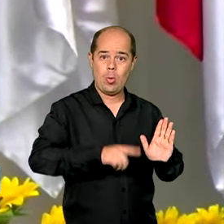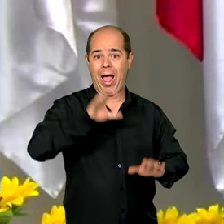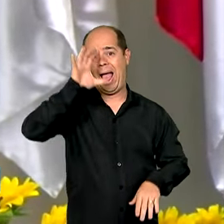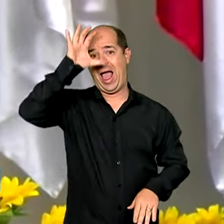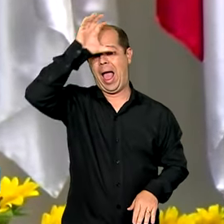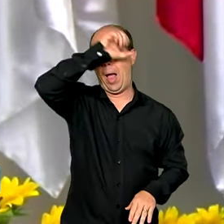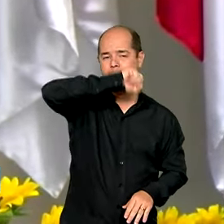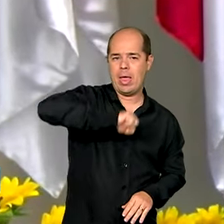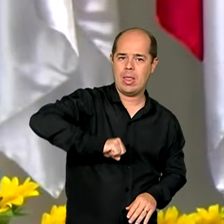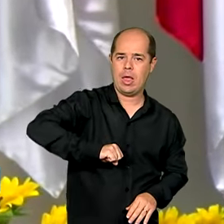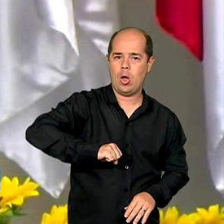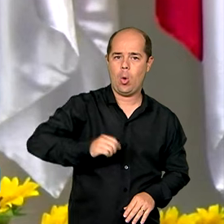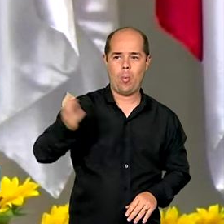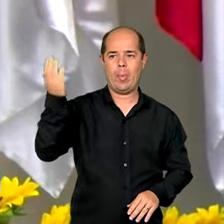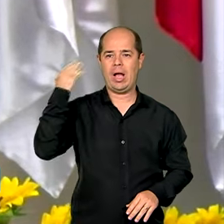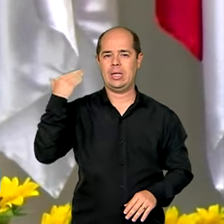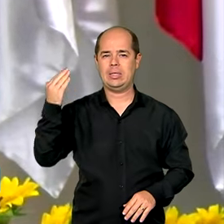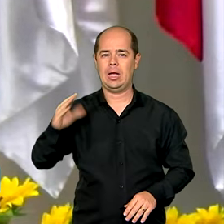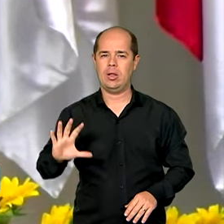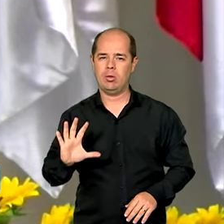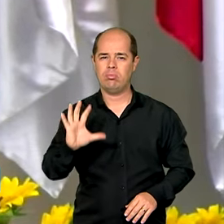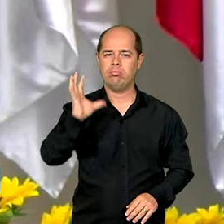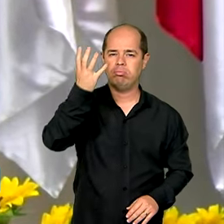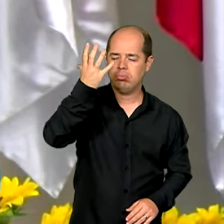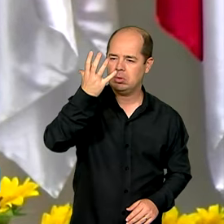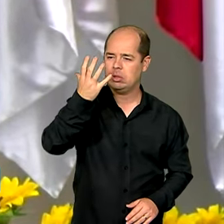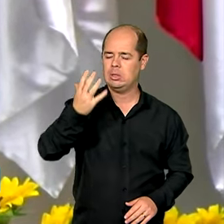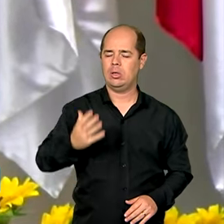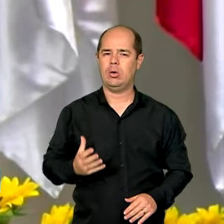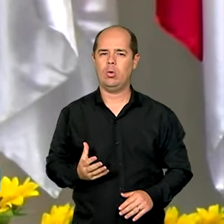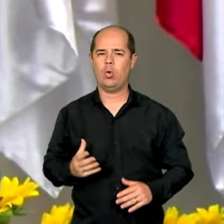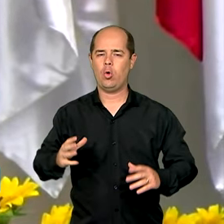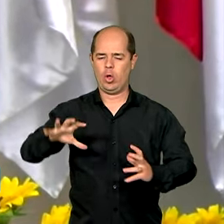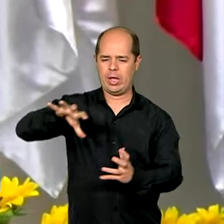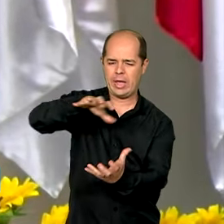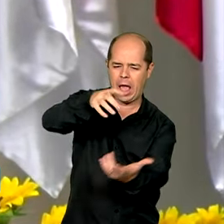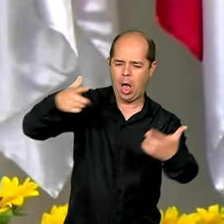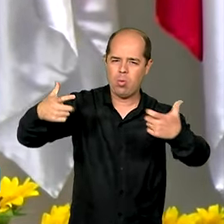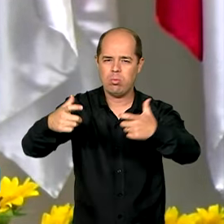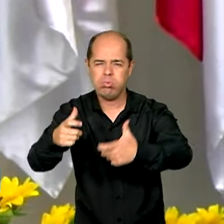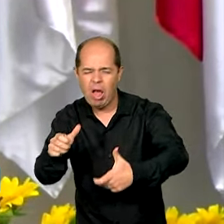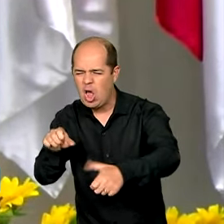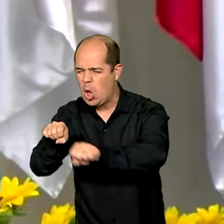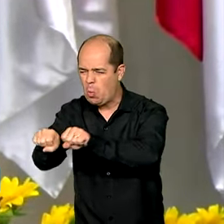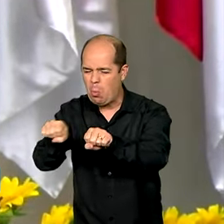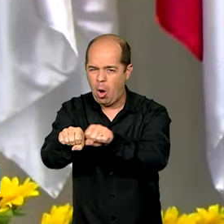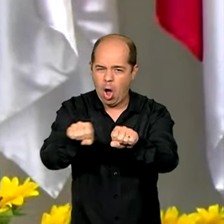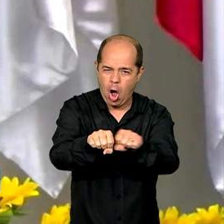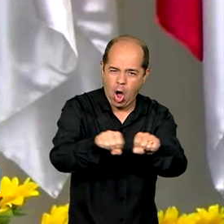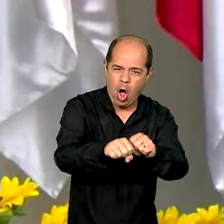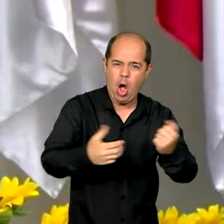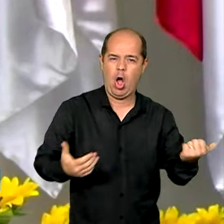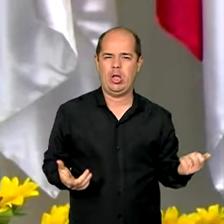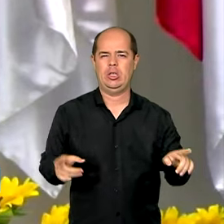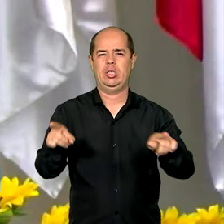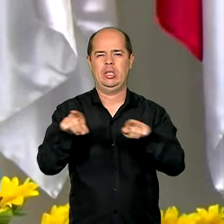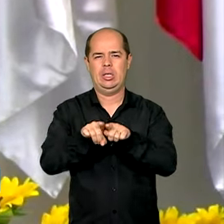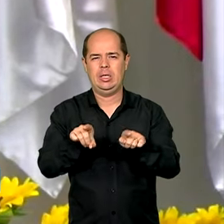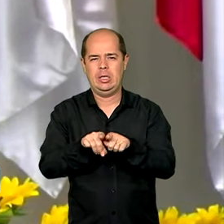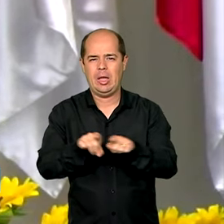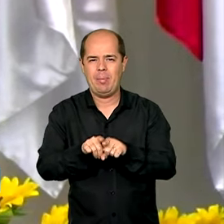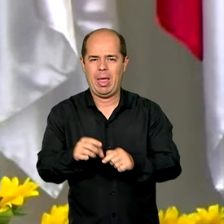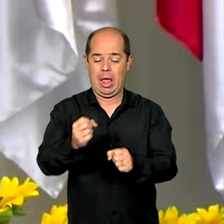atômica, de dois conflitos globais, da profunda devastação econômica na década de